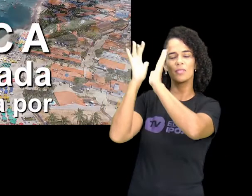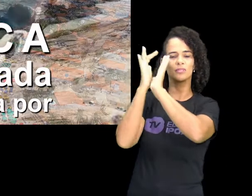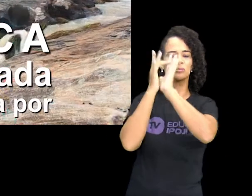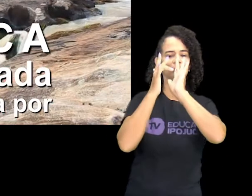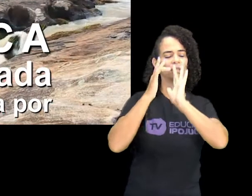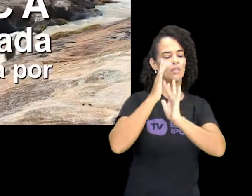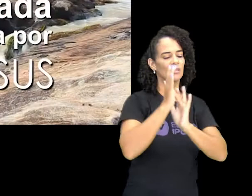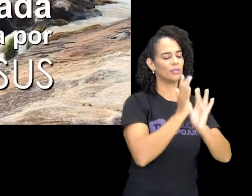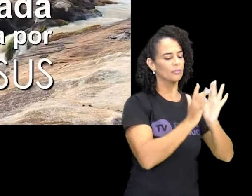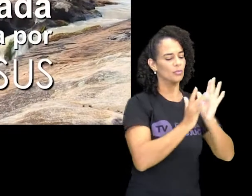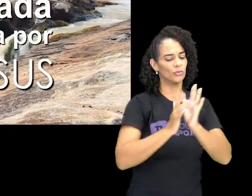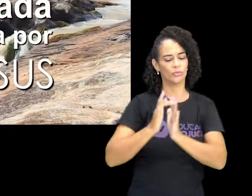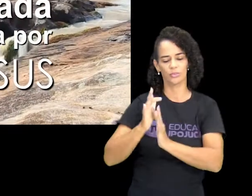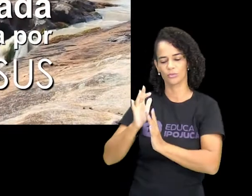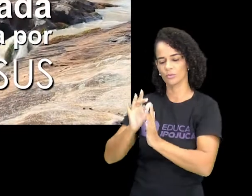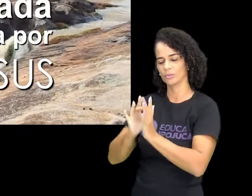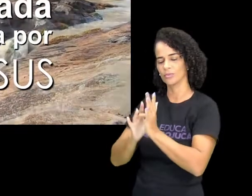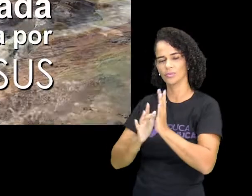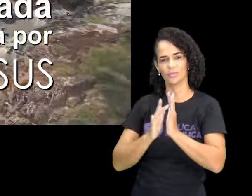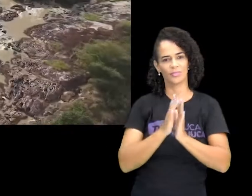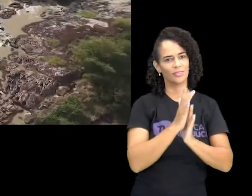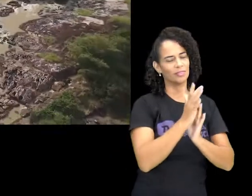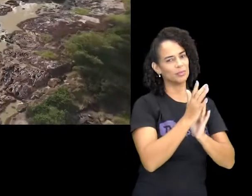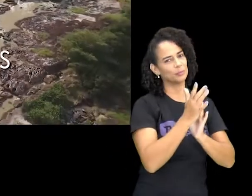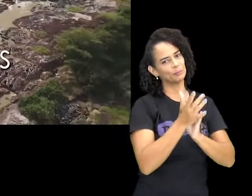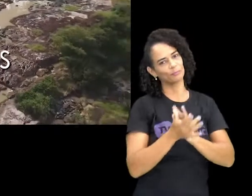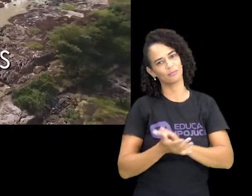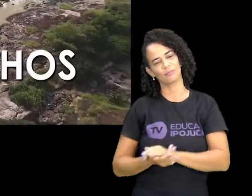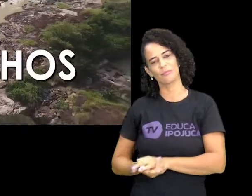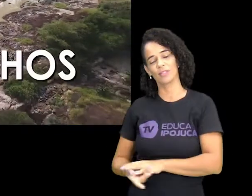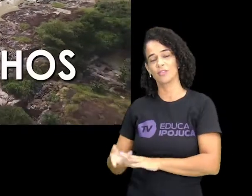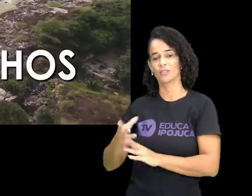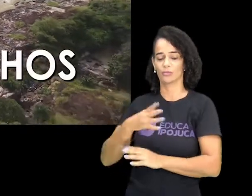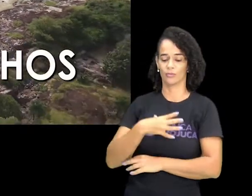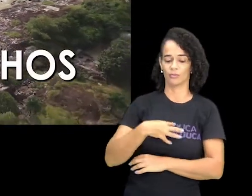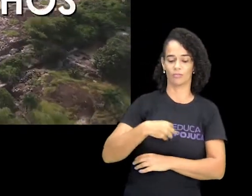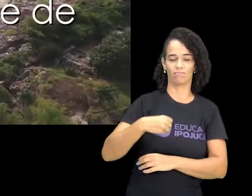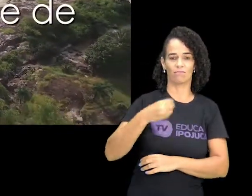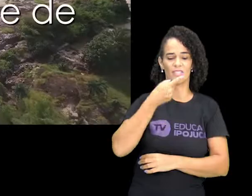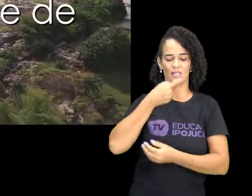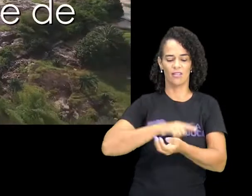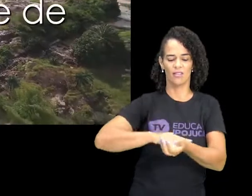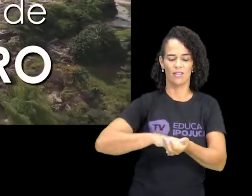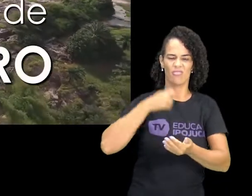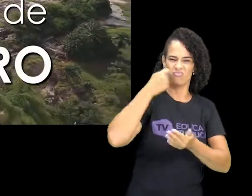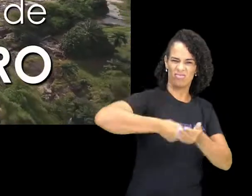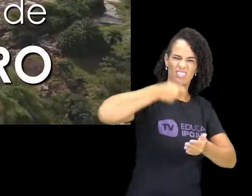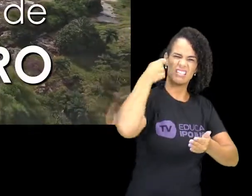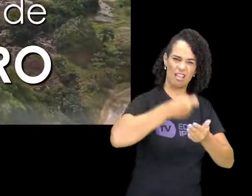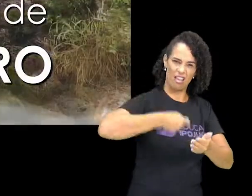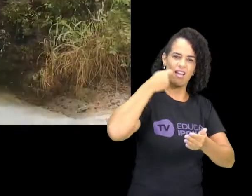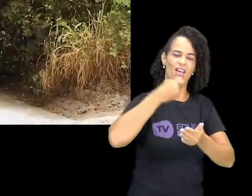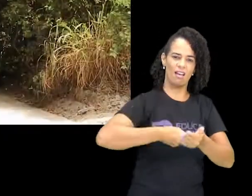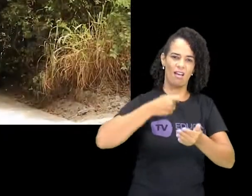abençoada por Jesus Seus filhos têm sangue de